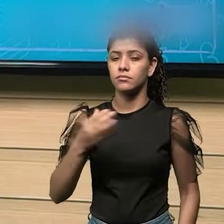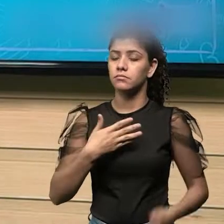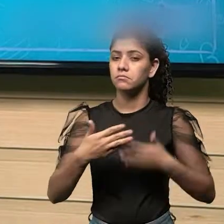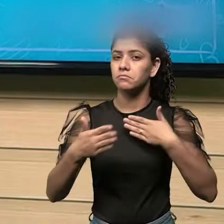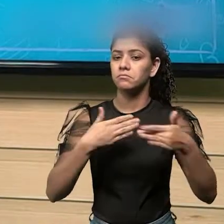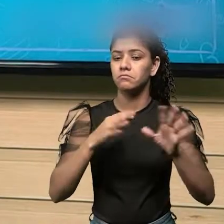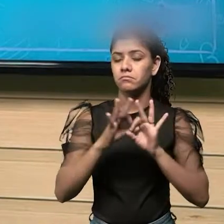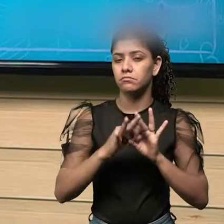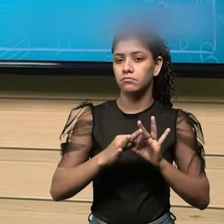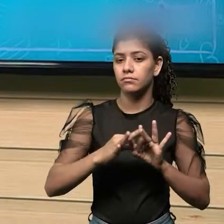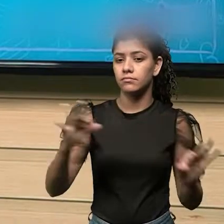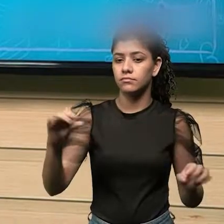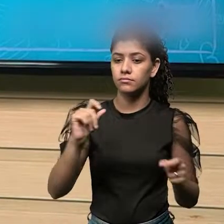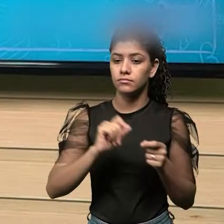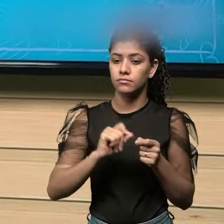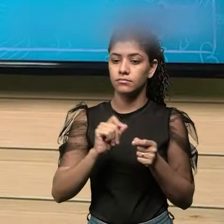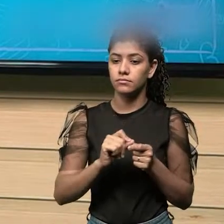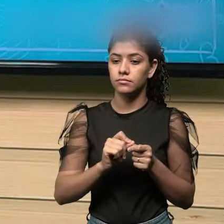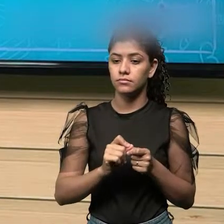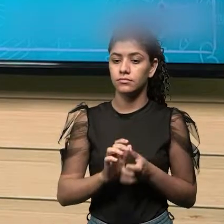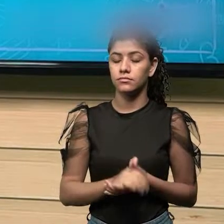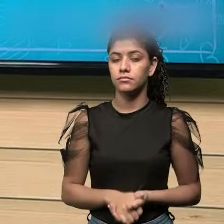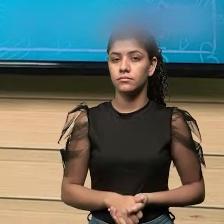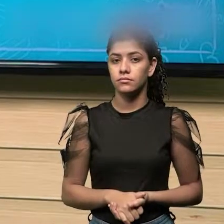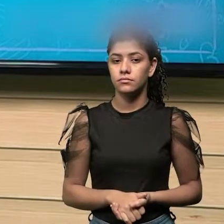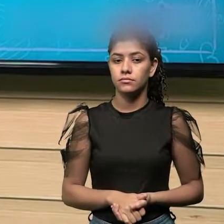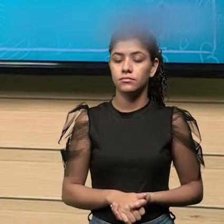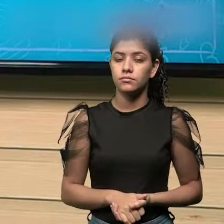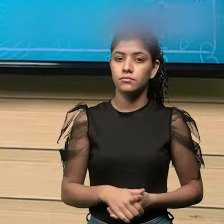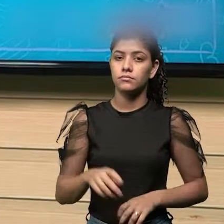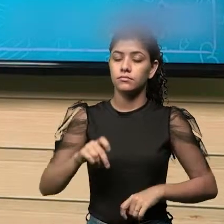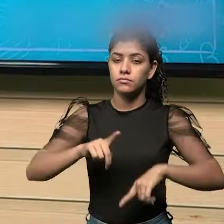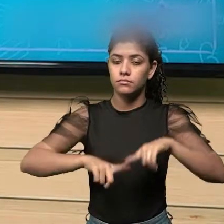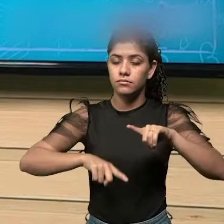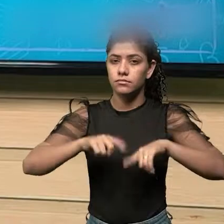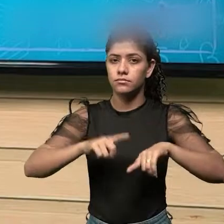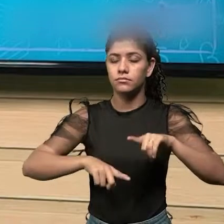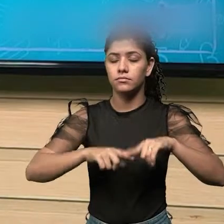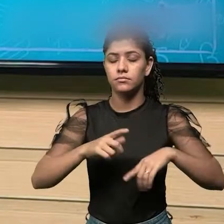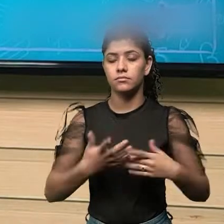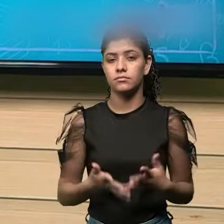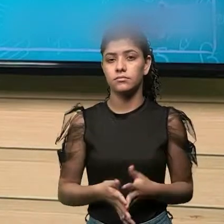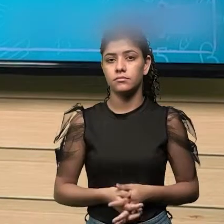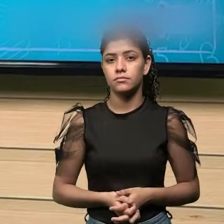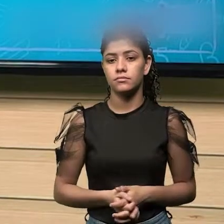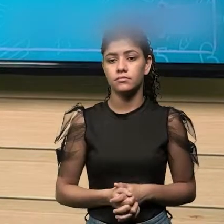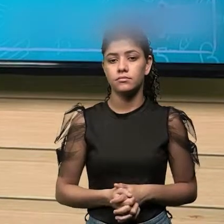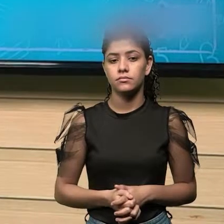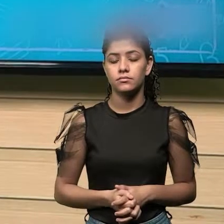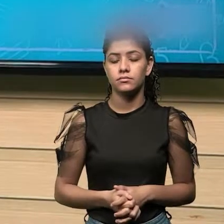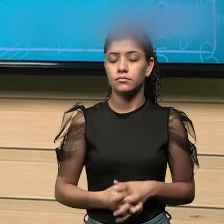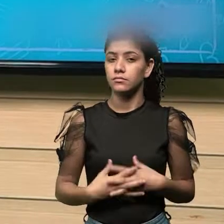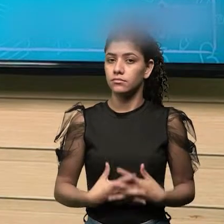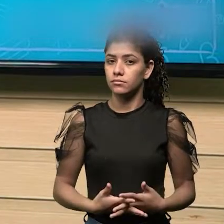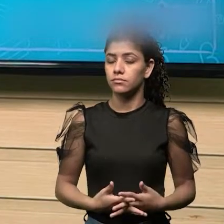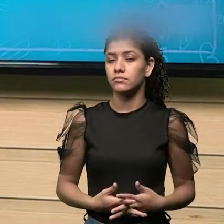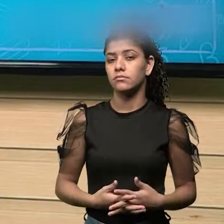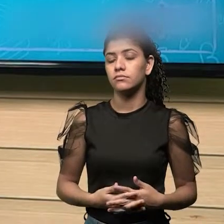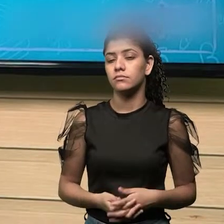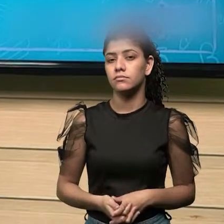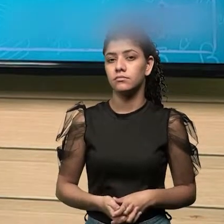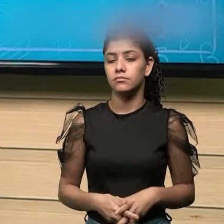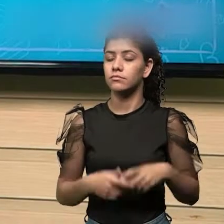Qualquer medida que seja feita, o aparelho de instrumento, o aparelho de medida, o